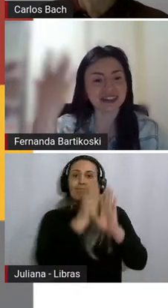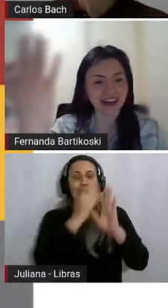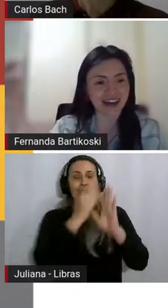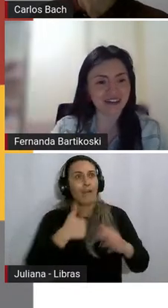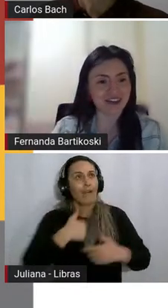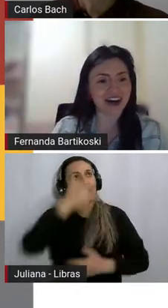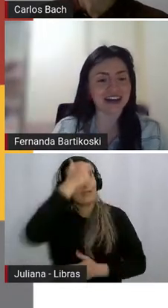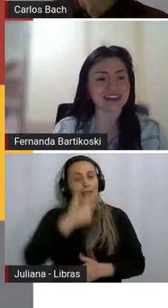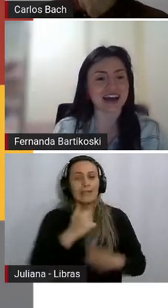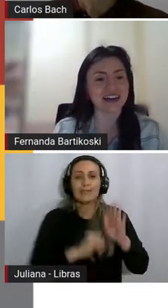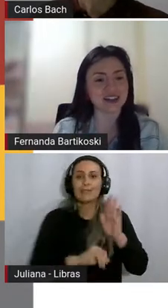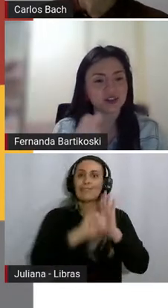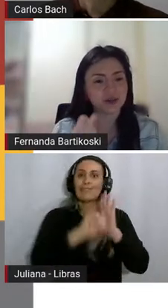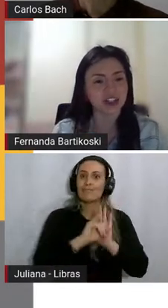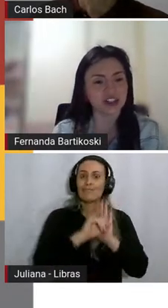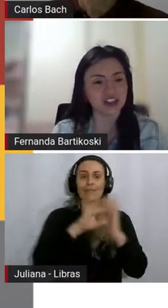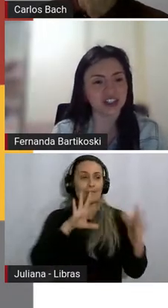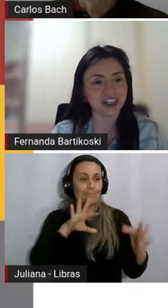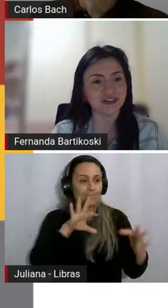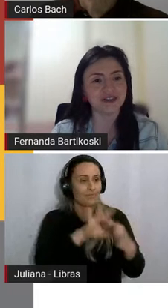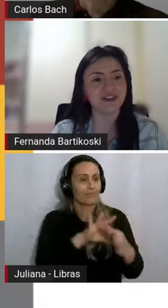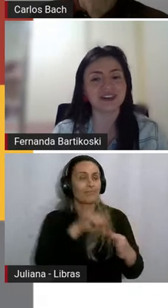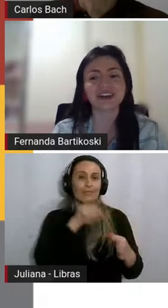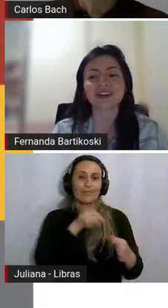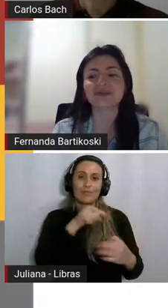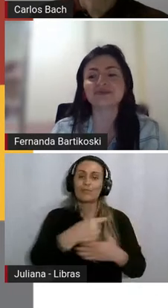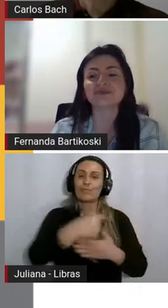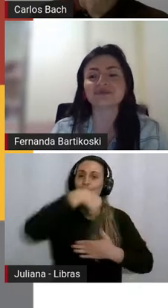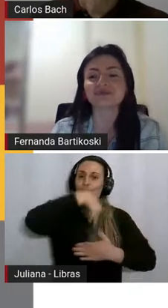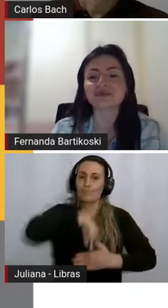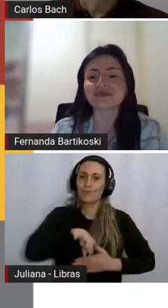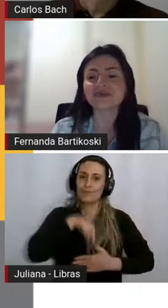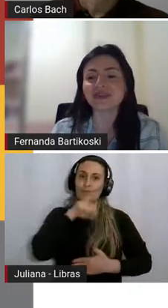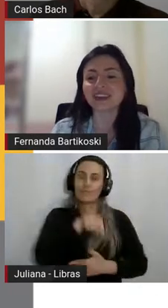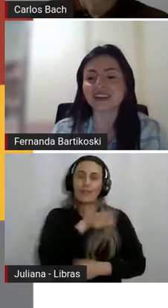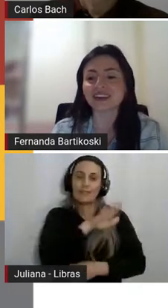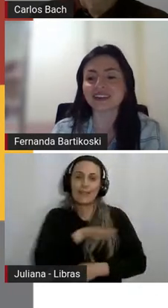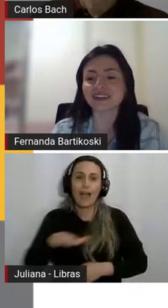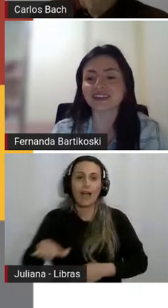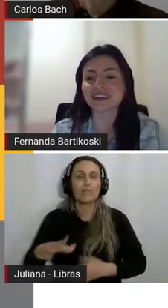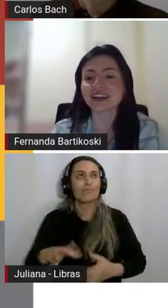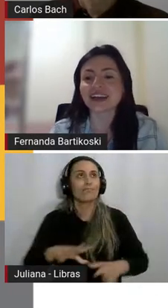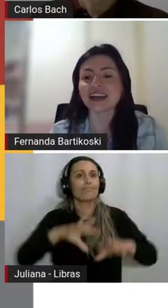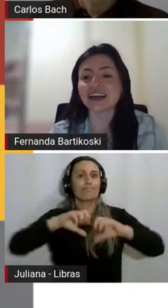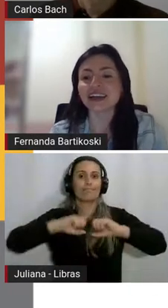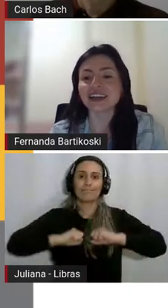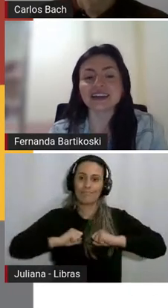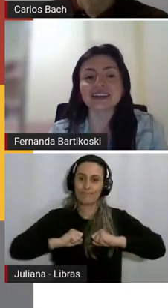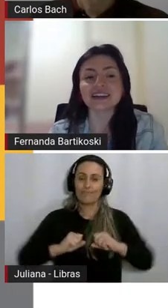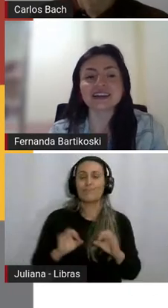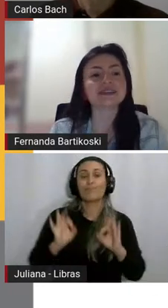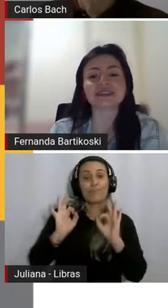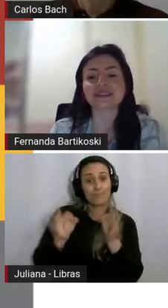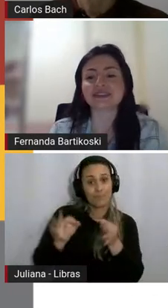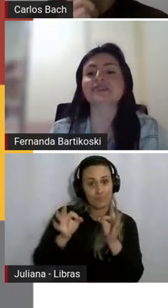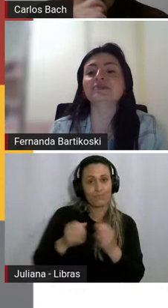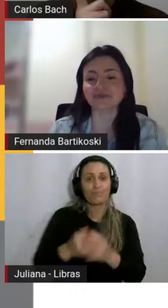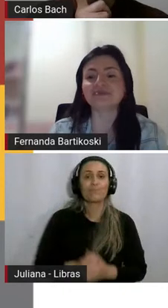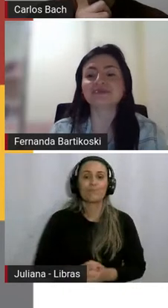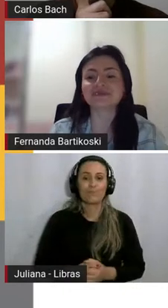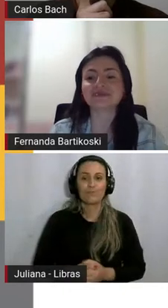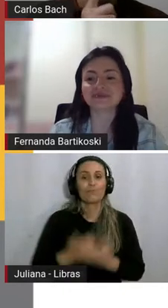Que nos leva a esse subjetivo. Isso aí. A professora Rosilene